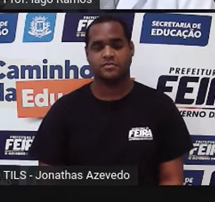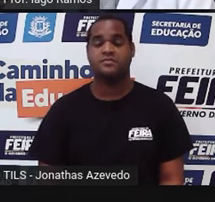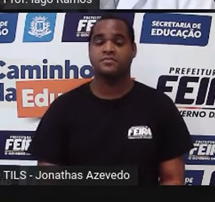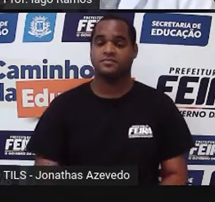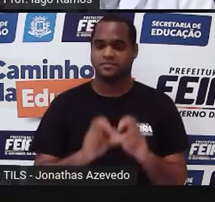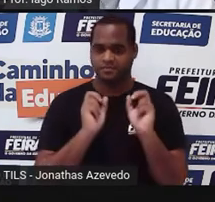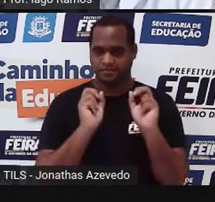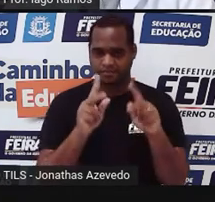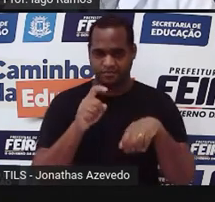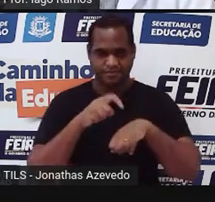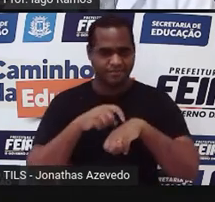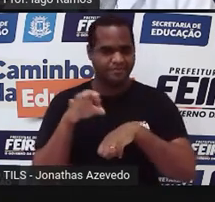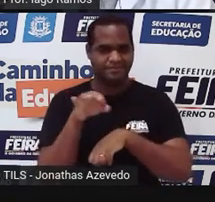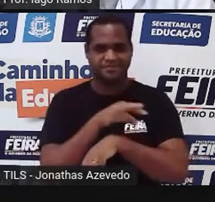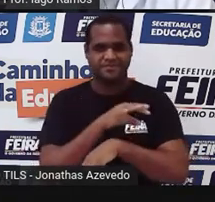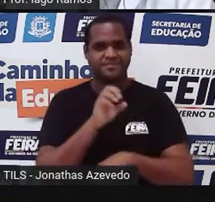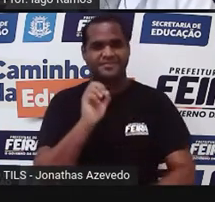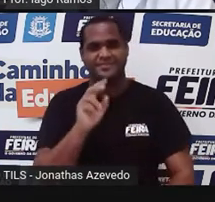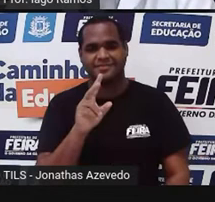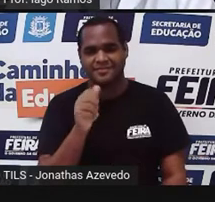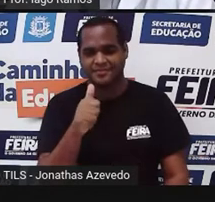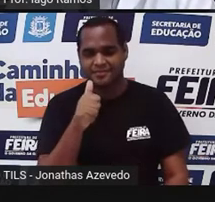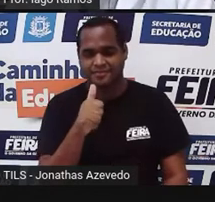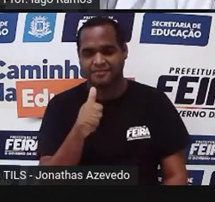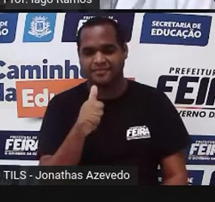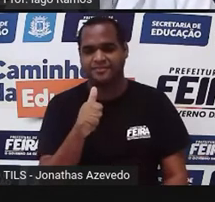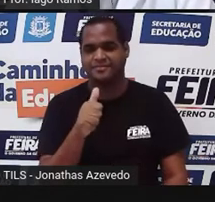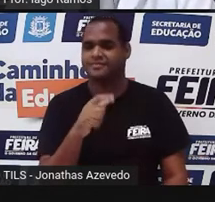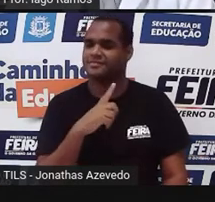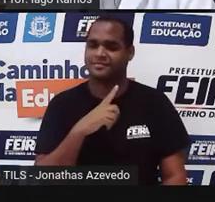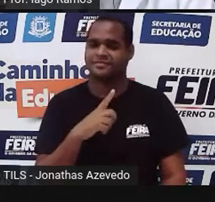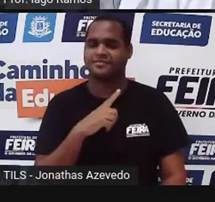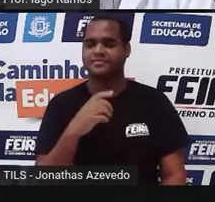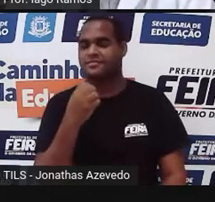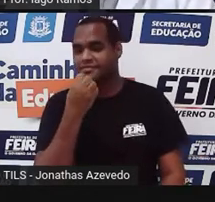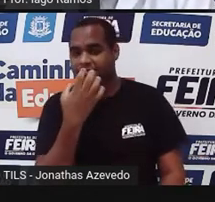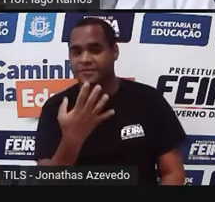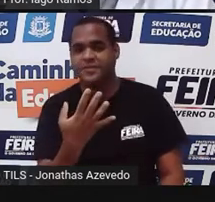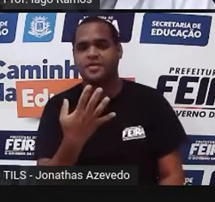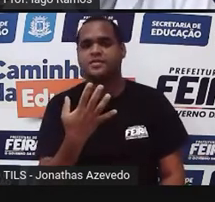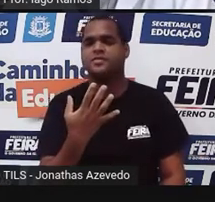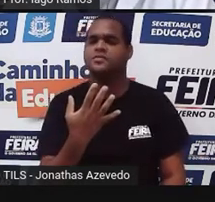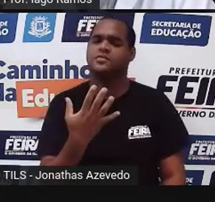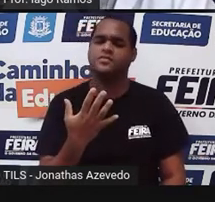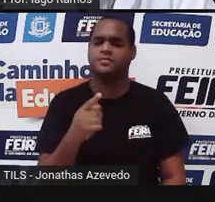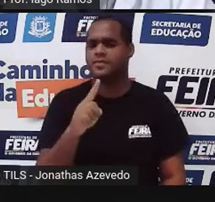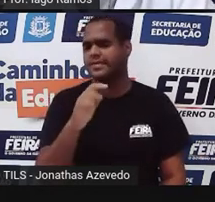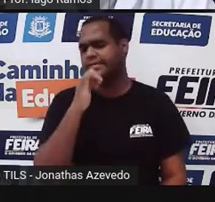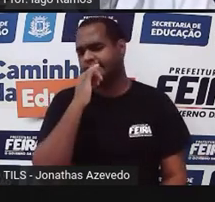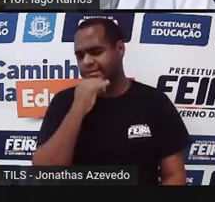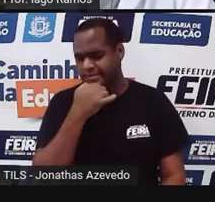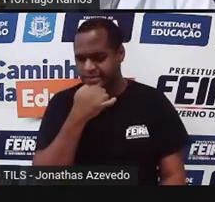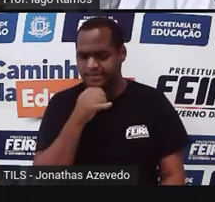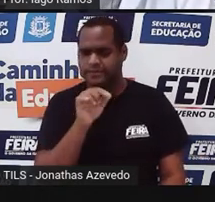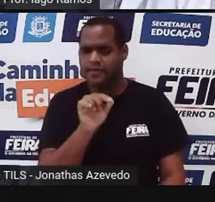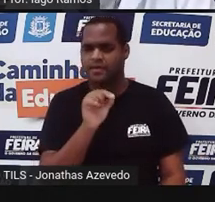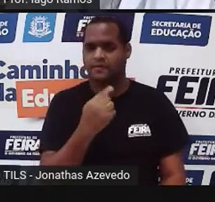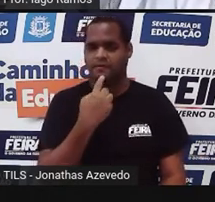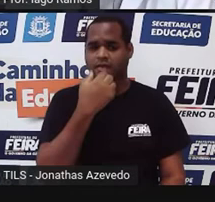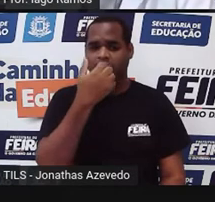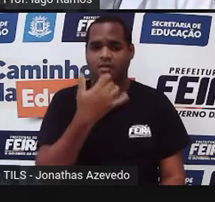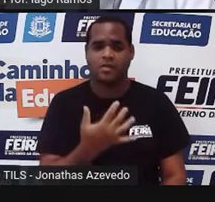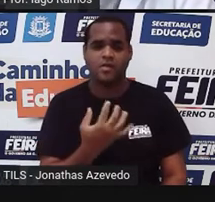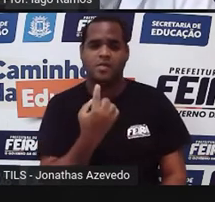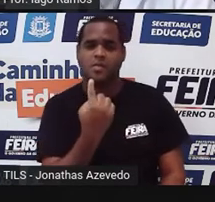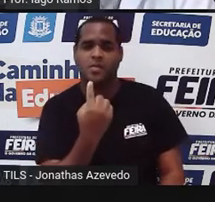Pronto, pronto, prontinho, né? Bom, não fica triste se você disse, se